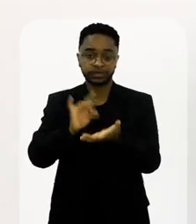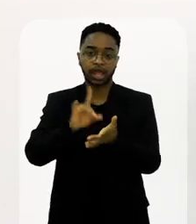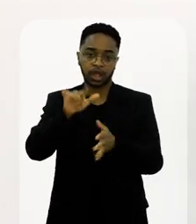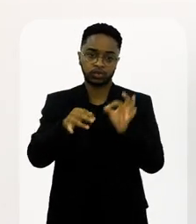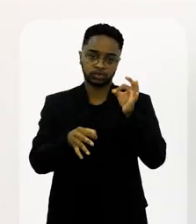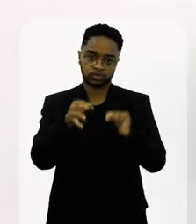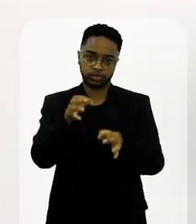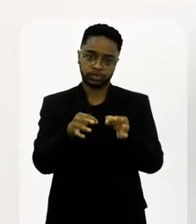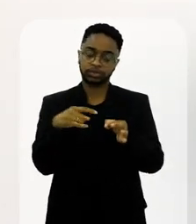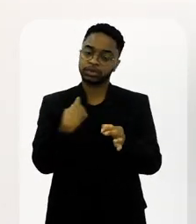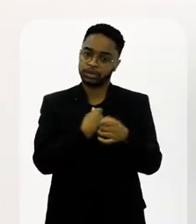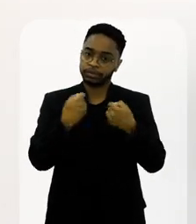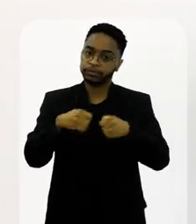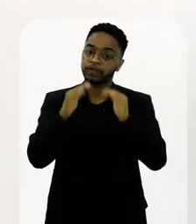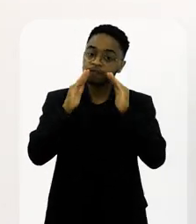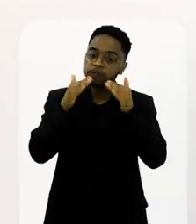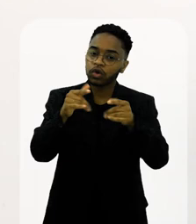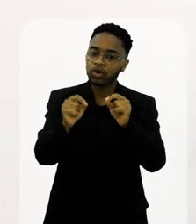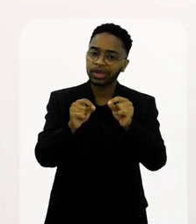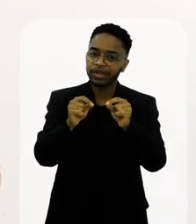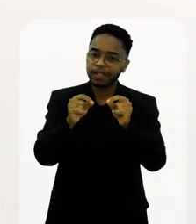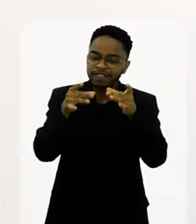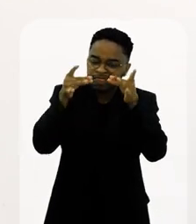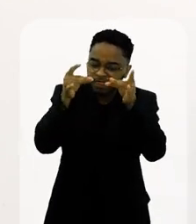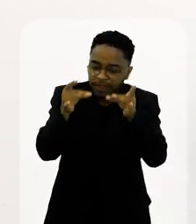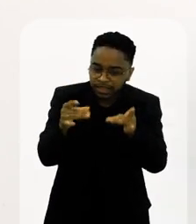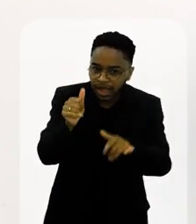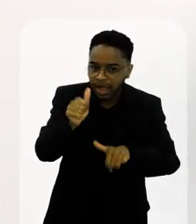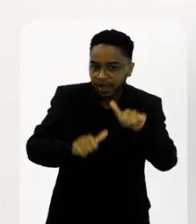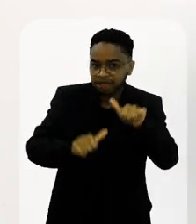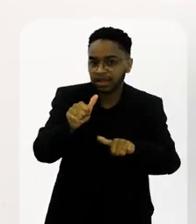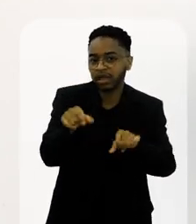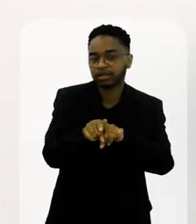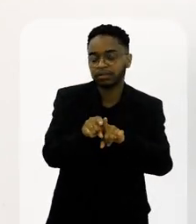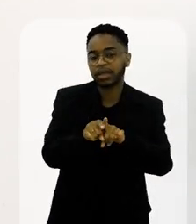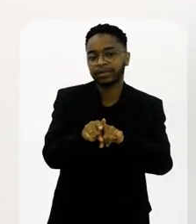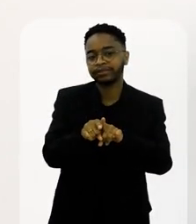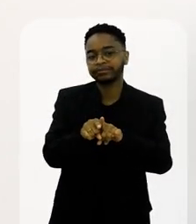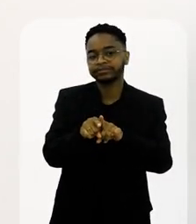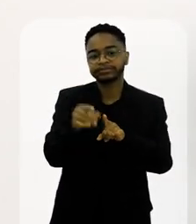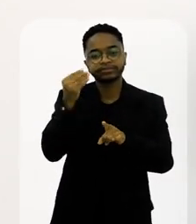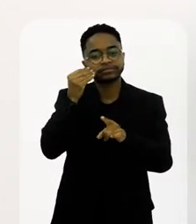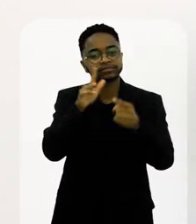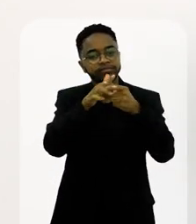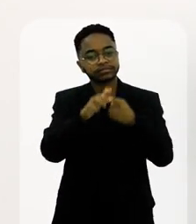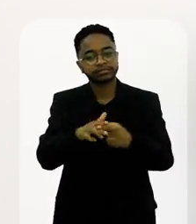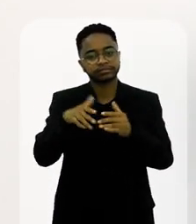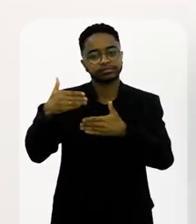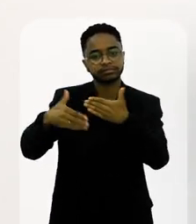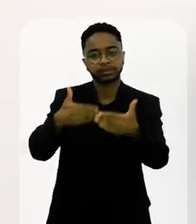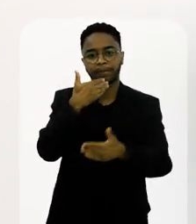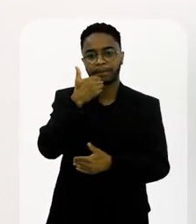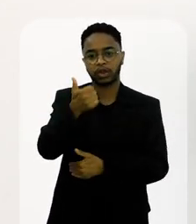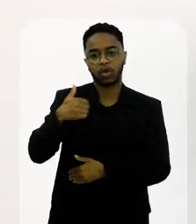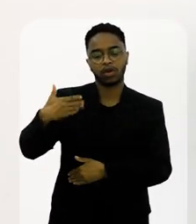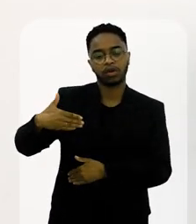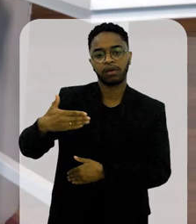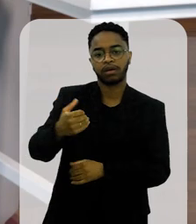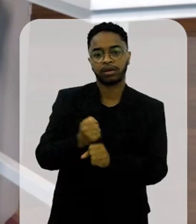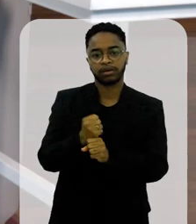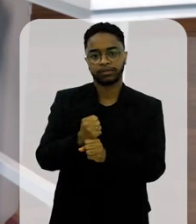julgamento, é o júri. Então, a gente tem que olhar para ele com lupa ali, com muito cuidado e fazendo tudo para que ele se aperfeiçoe a cada ano.